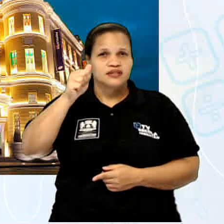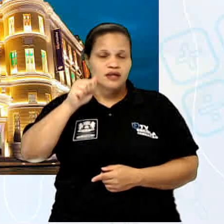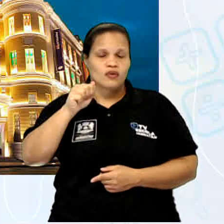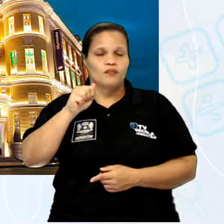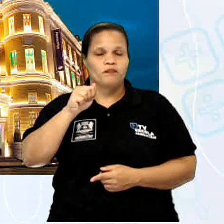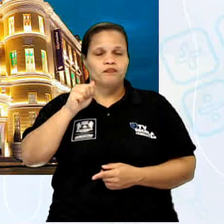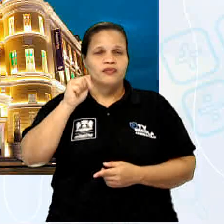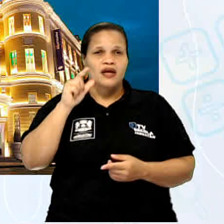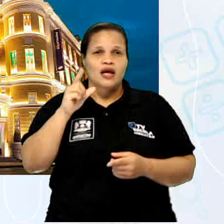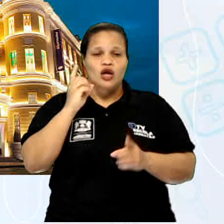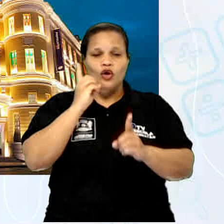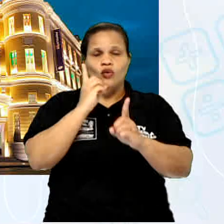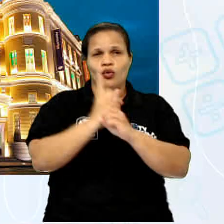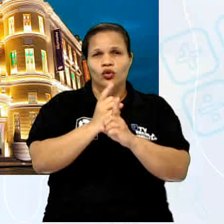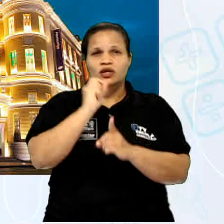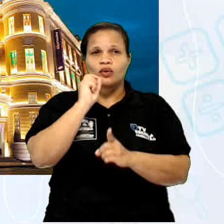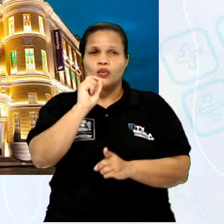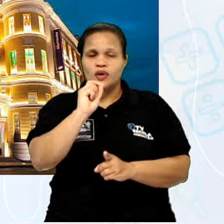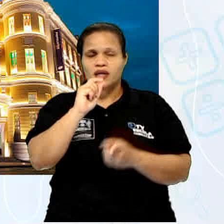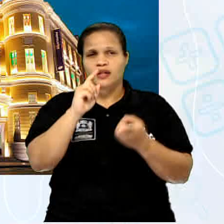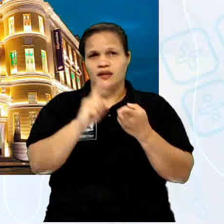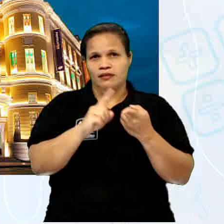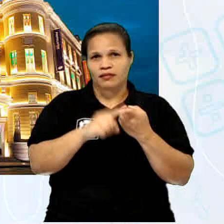Nesse espaço, também, vocês vão poder